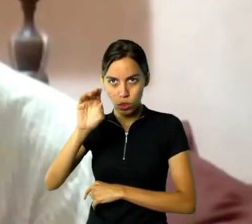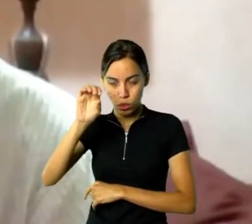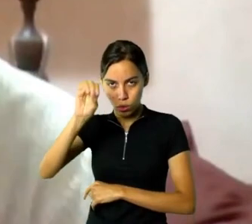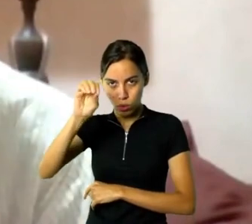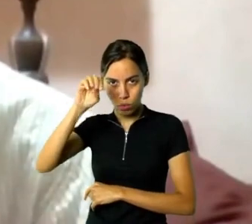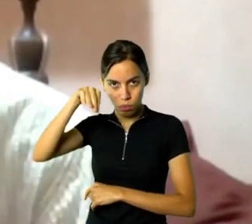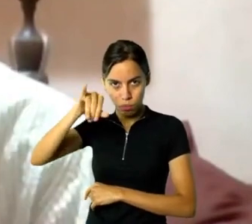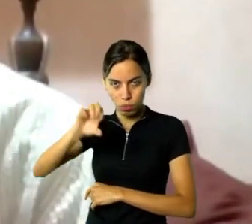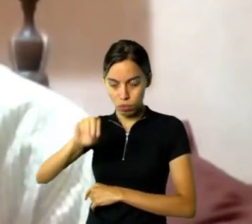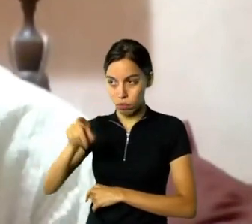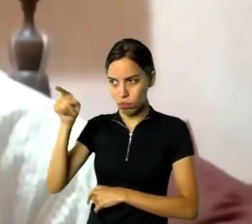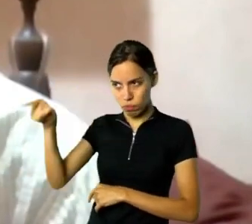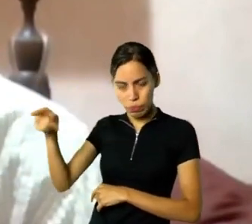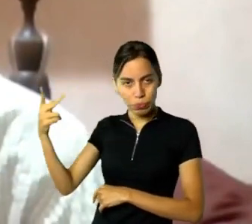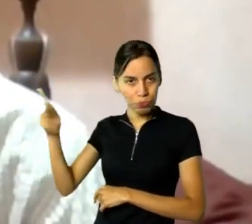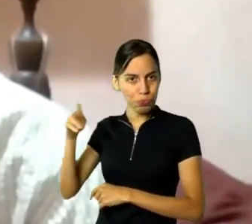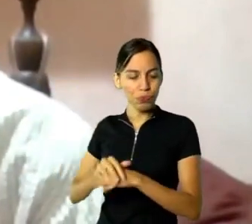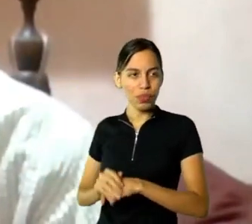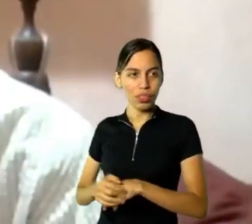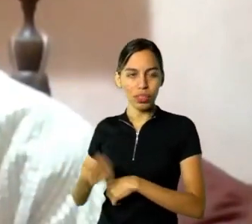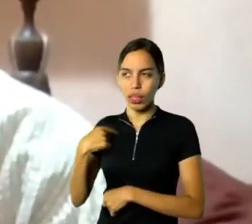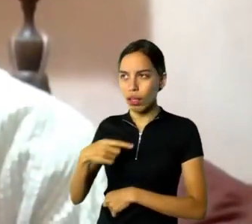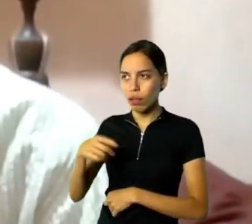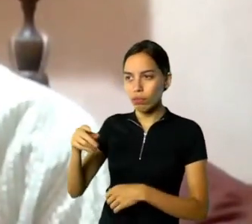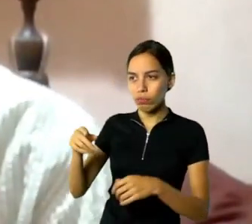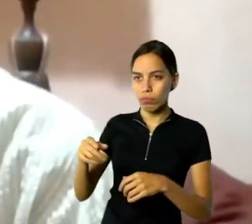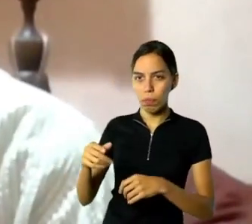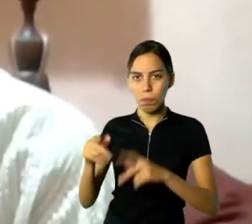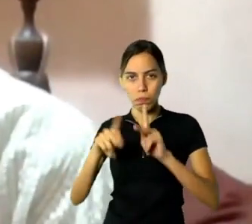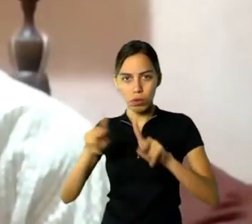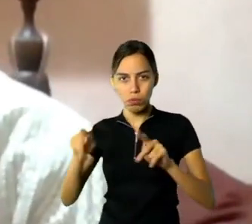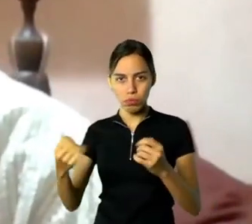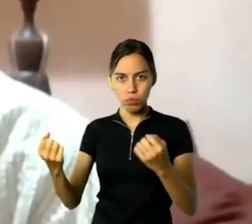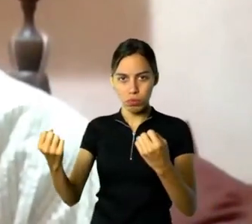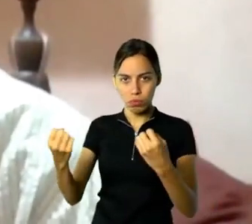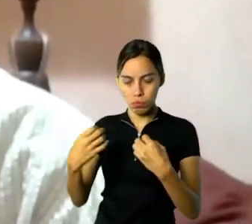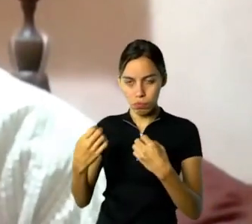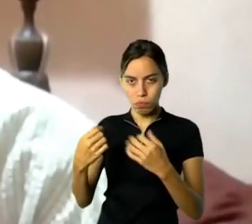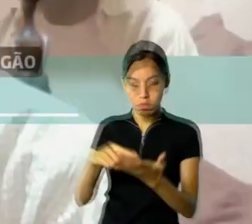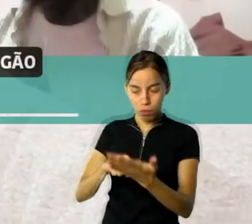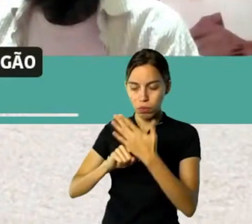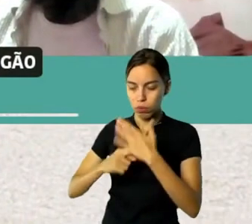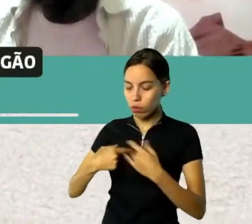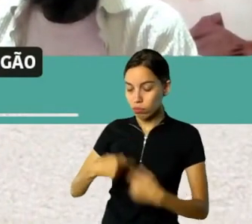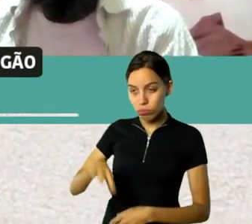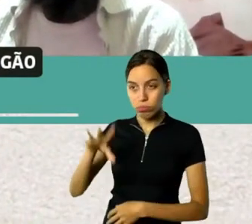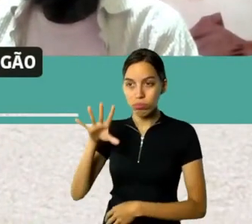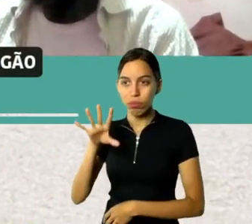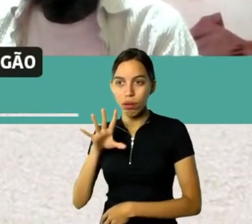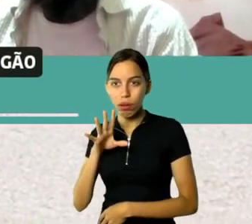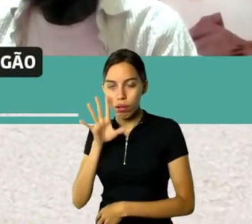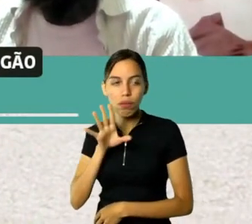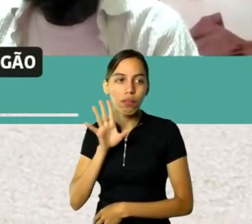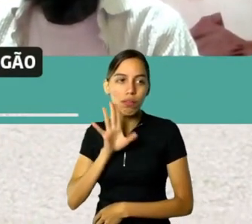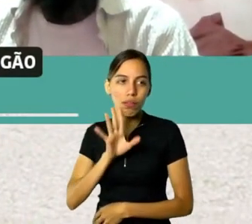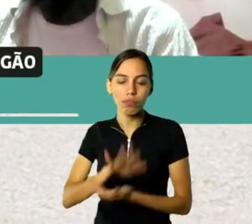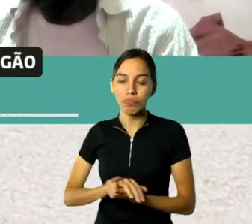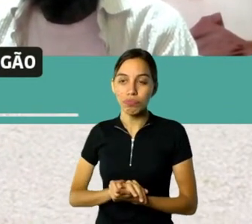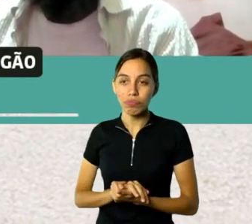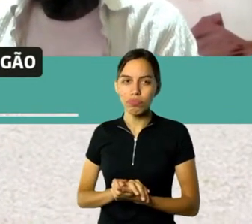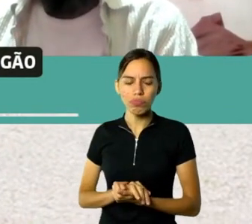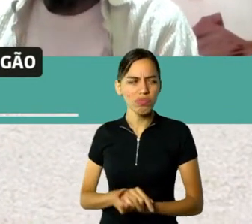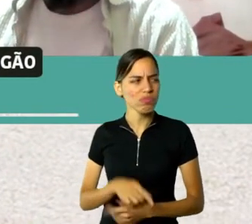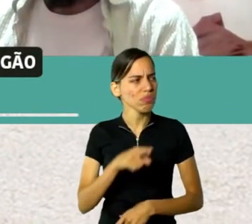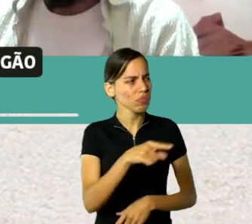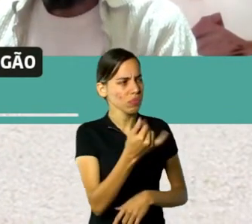E isso é legal, assim, lembrar esse tipo de coisa. Você citou aí sobre o Joaquim Rola. Você morou na